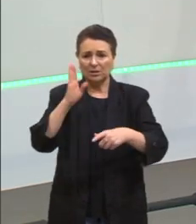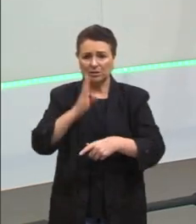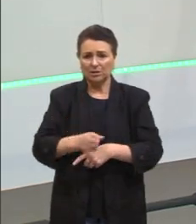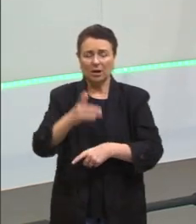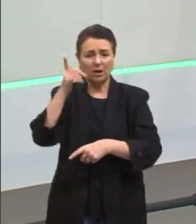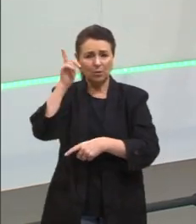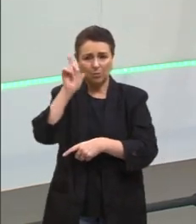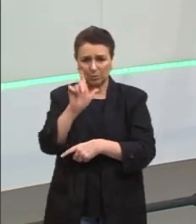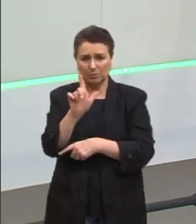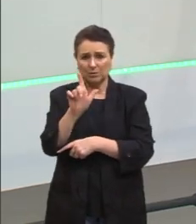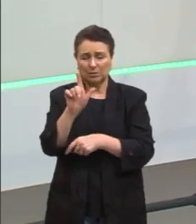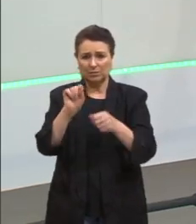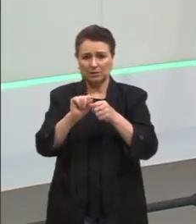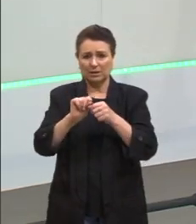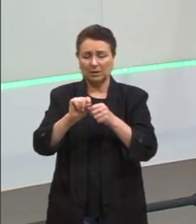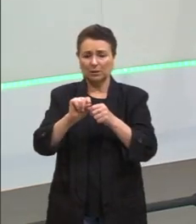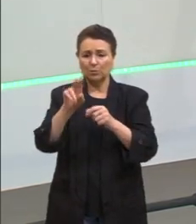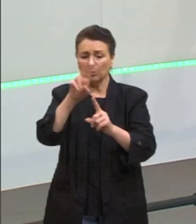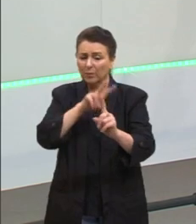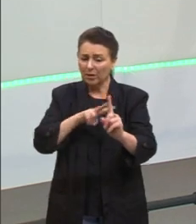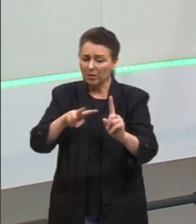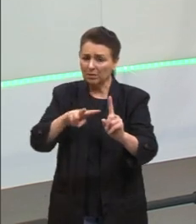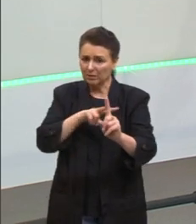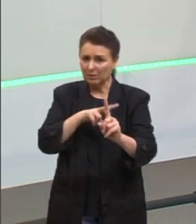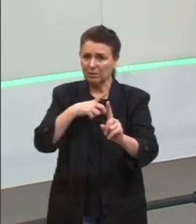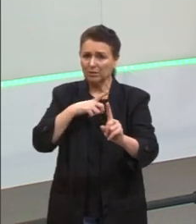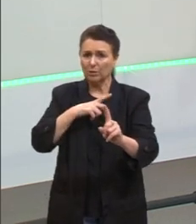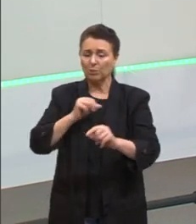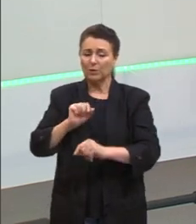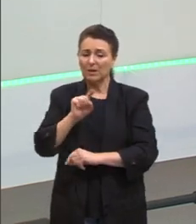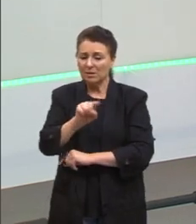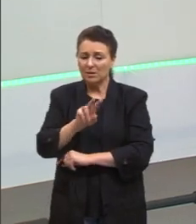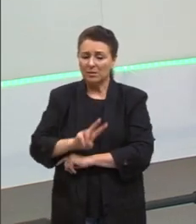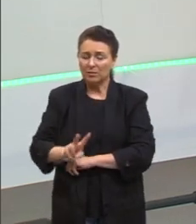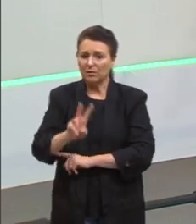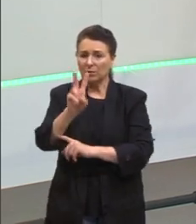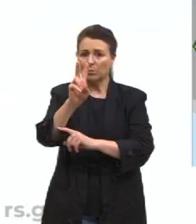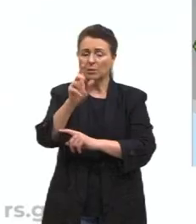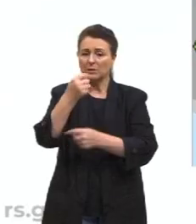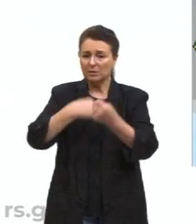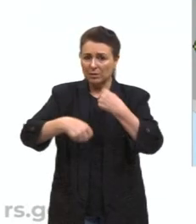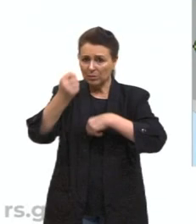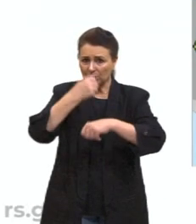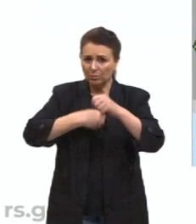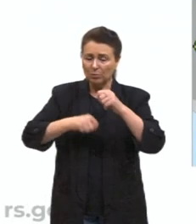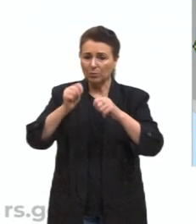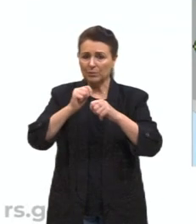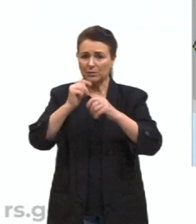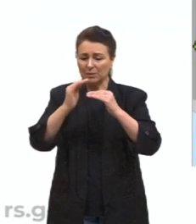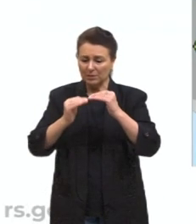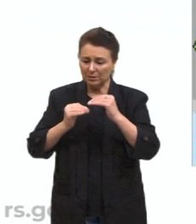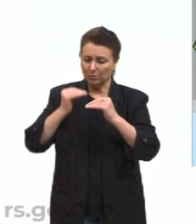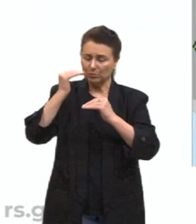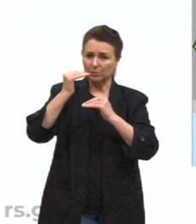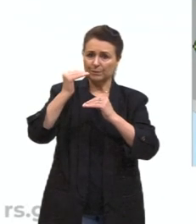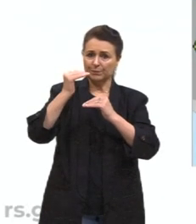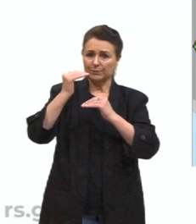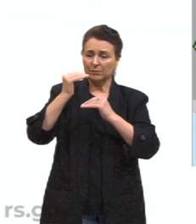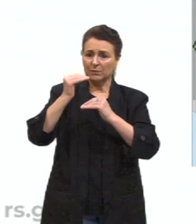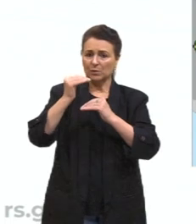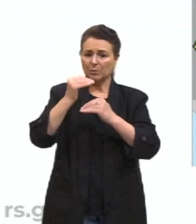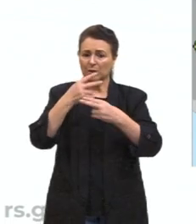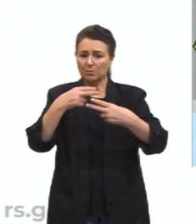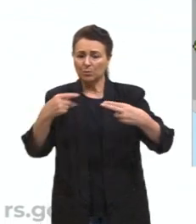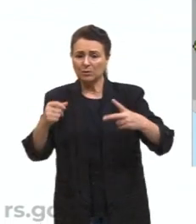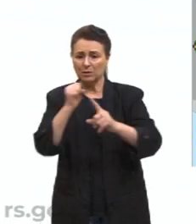dentro dessa ótica. Então nós temos esses valores, né? Econômicos vão se sobrepor sobre as questões sociais.